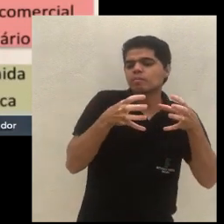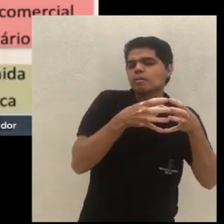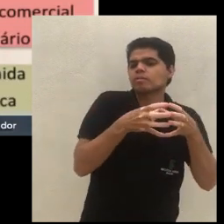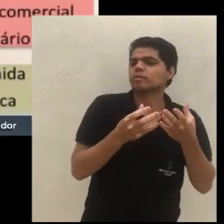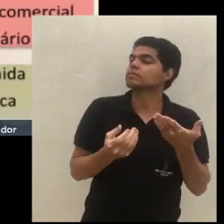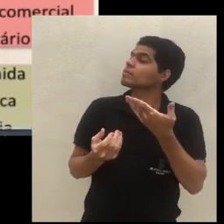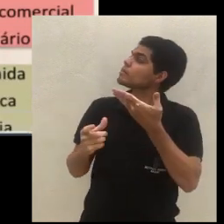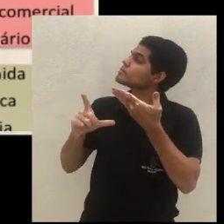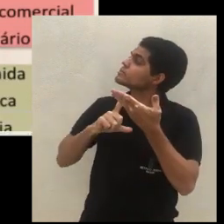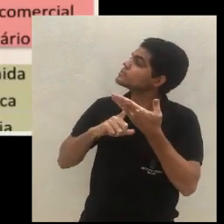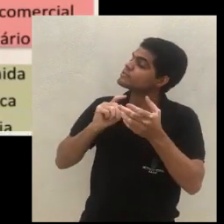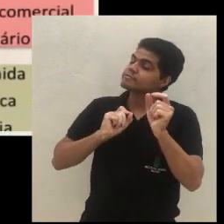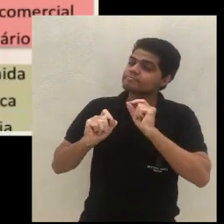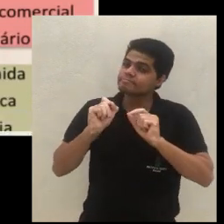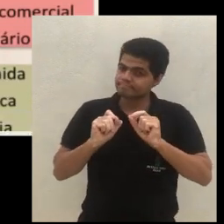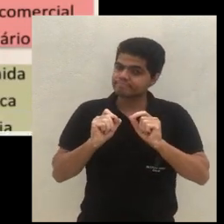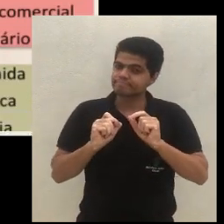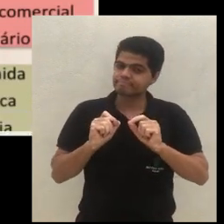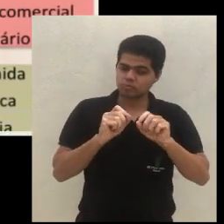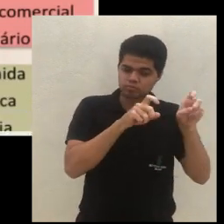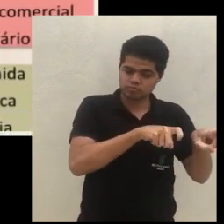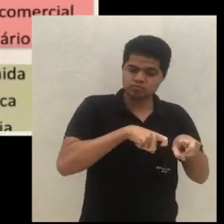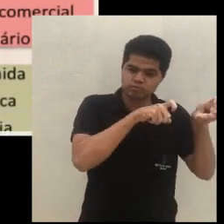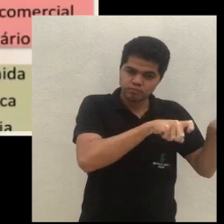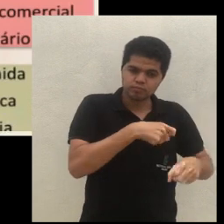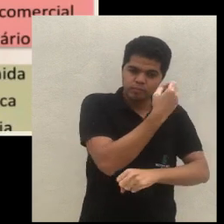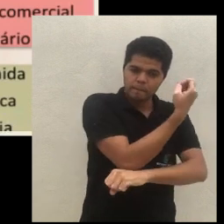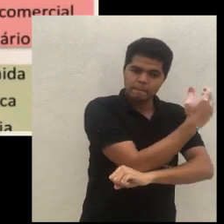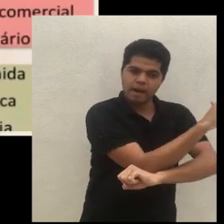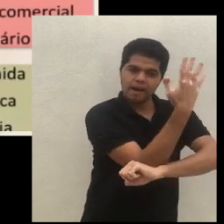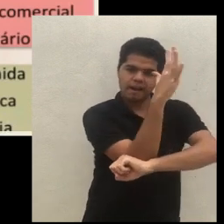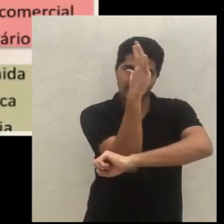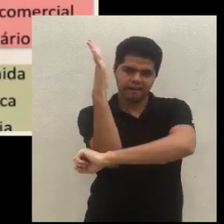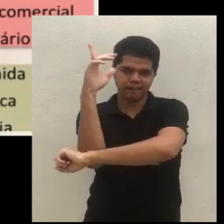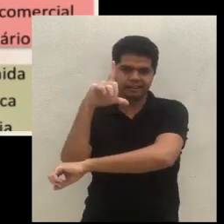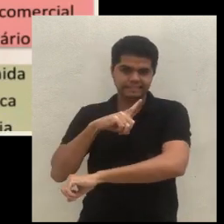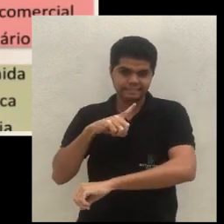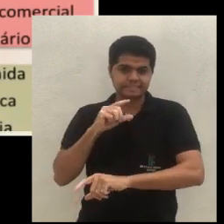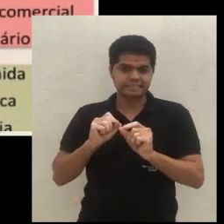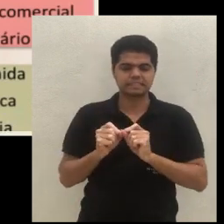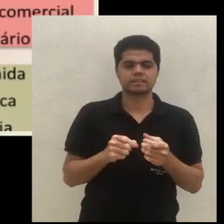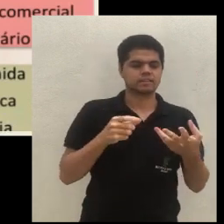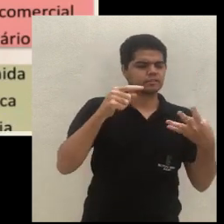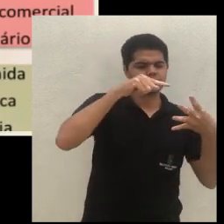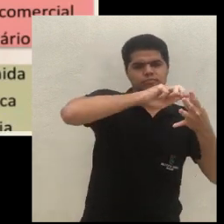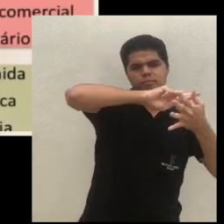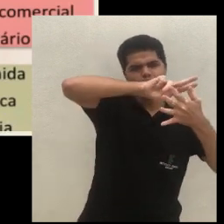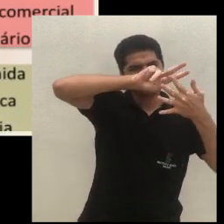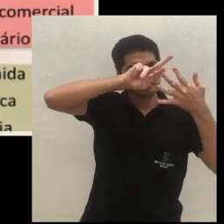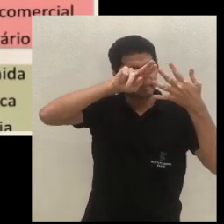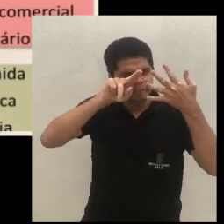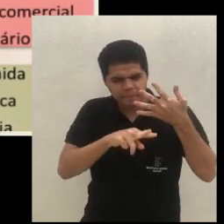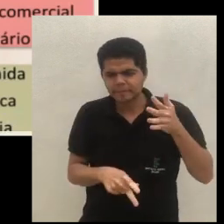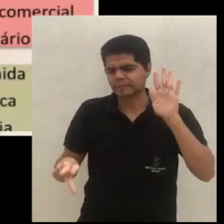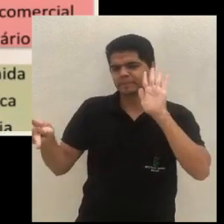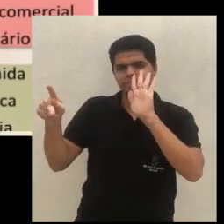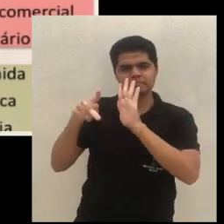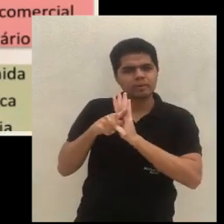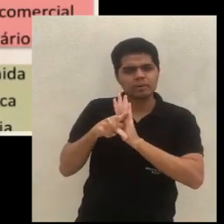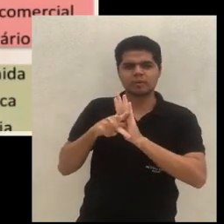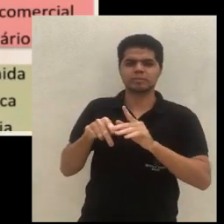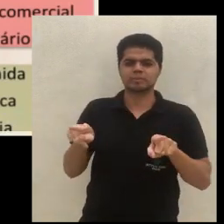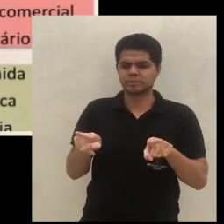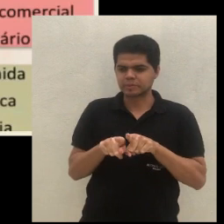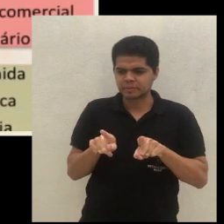classificação, os sistemas agroflorestais, ele tem classificação, de acordo com os componentes que fazem parte dele,